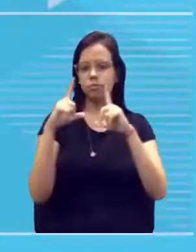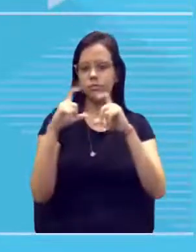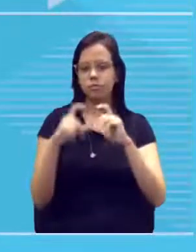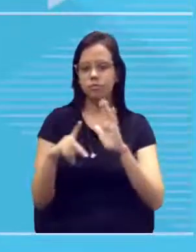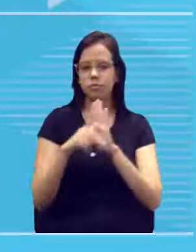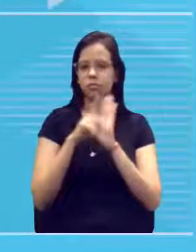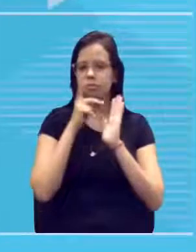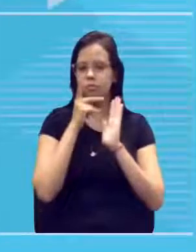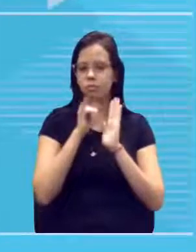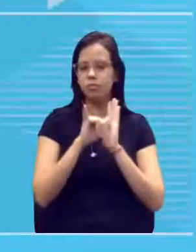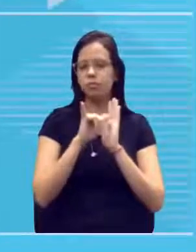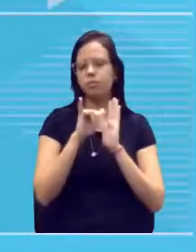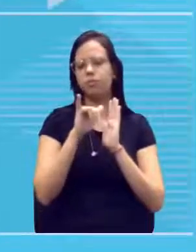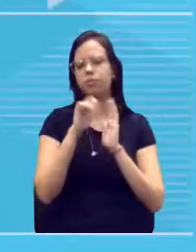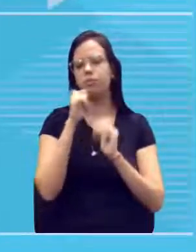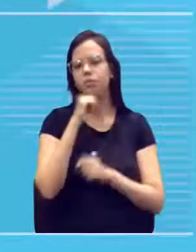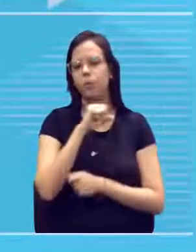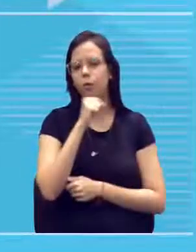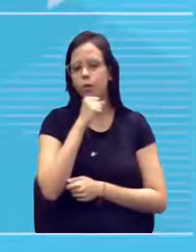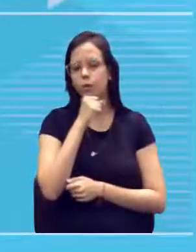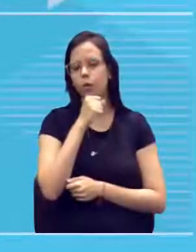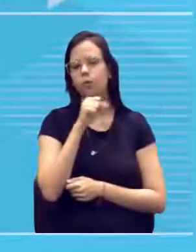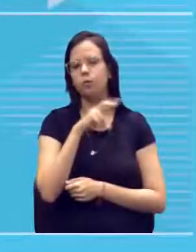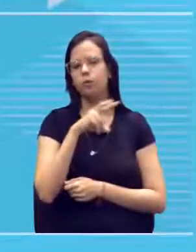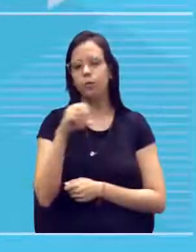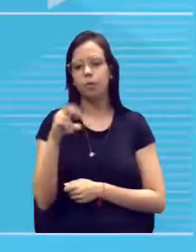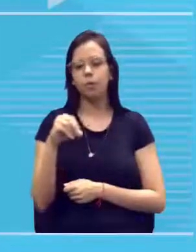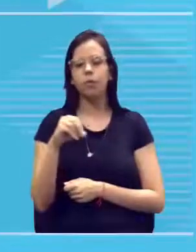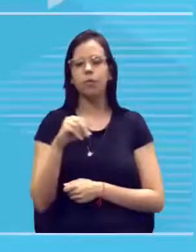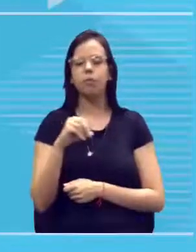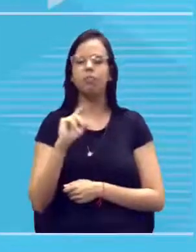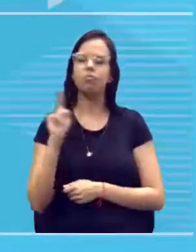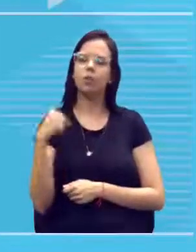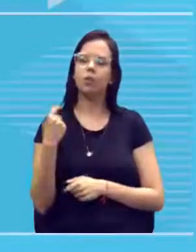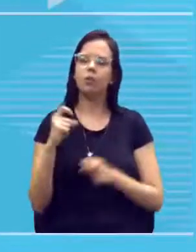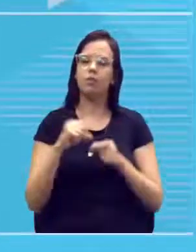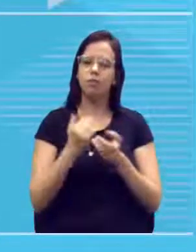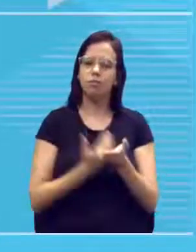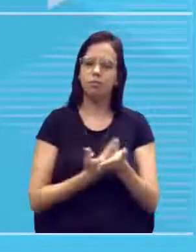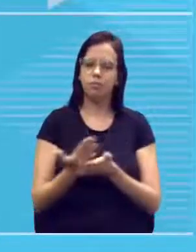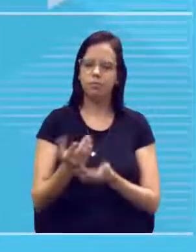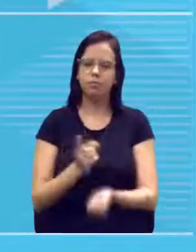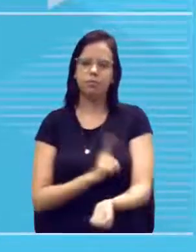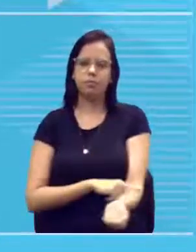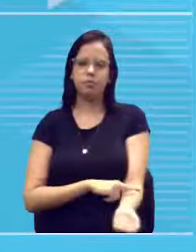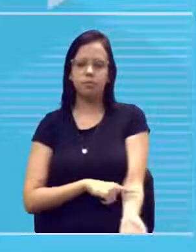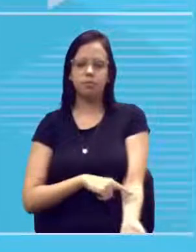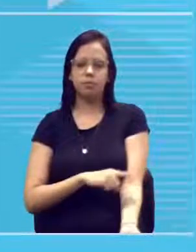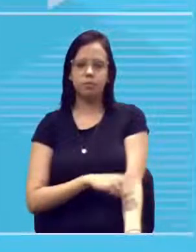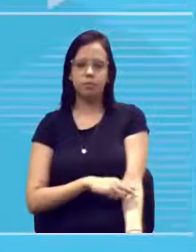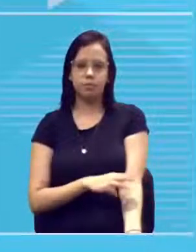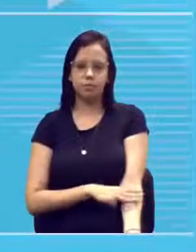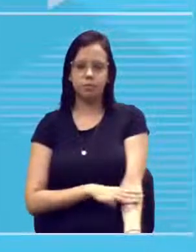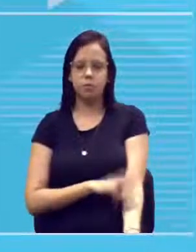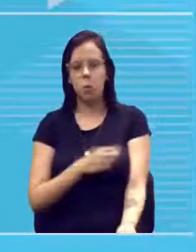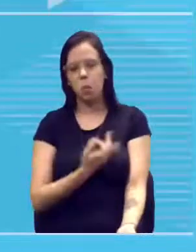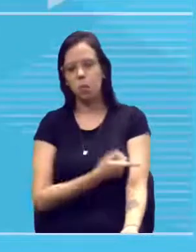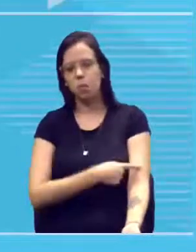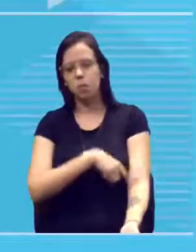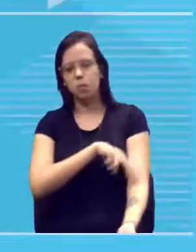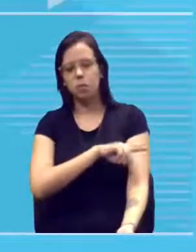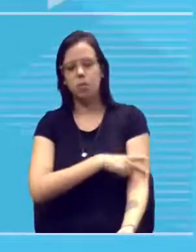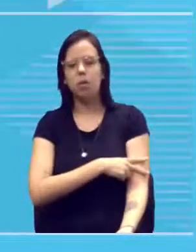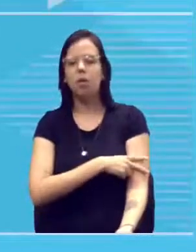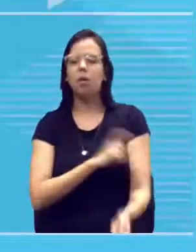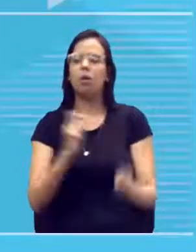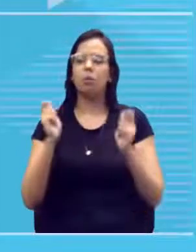nossos pais, dos nossos avós, né? Em geral, a gente faz isso lá nos primários, nas primeiras séries. Elas ajudam a